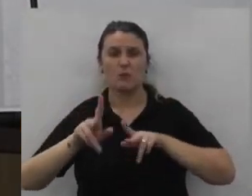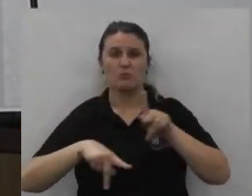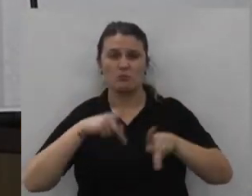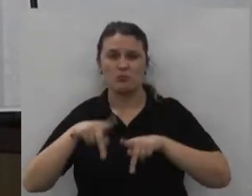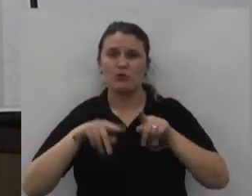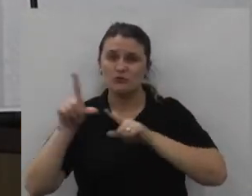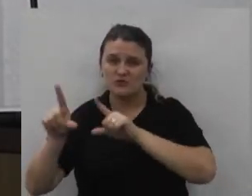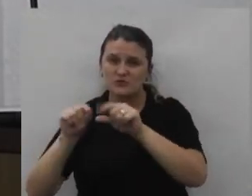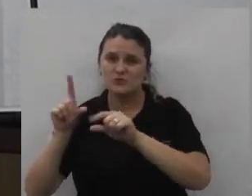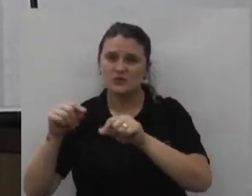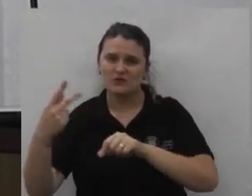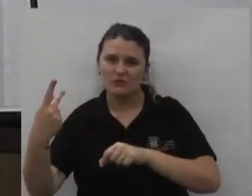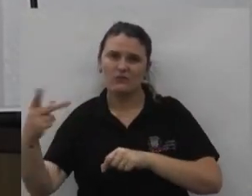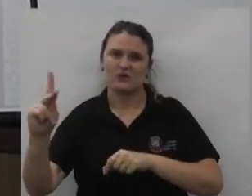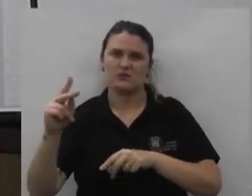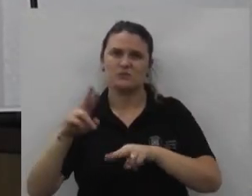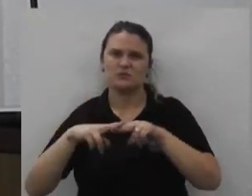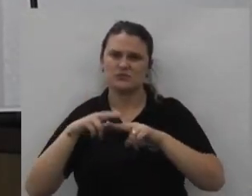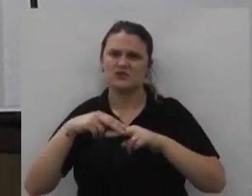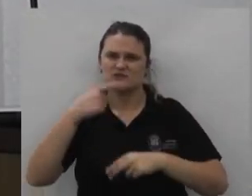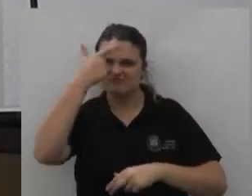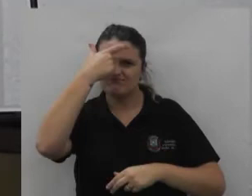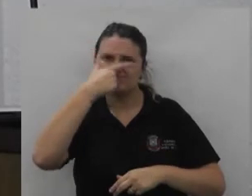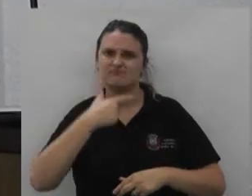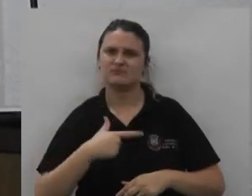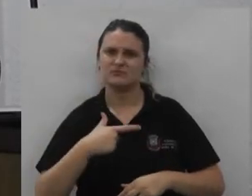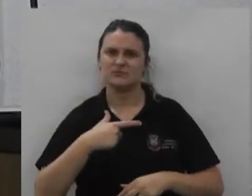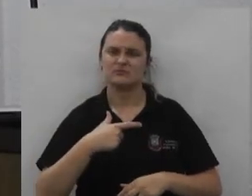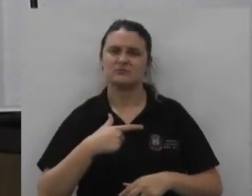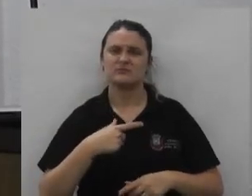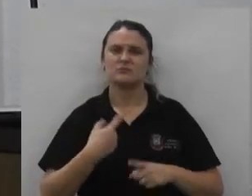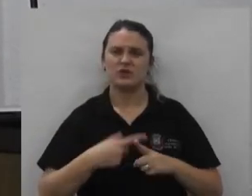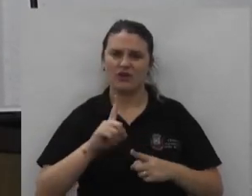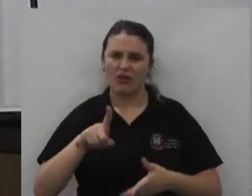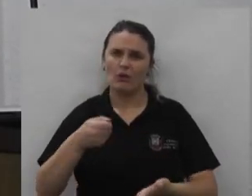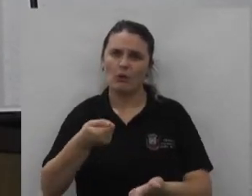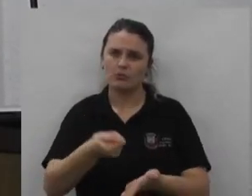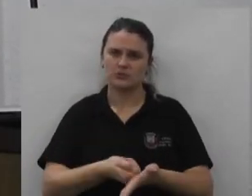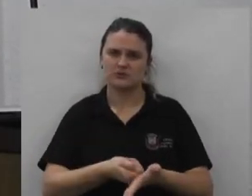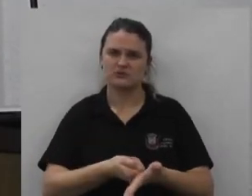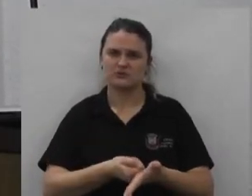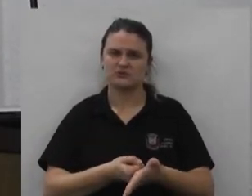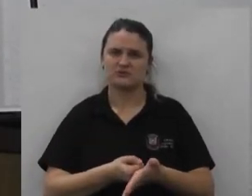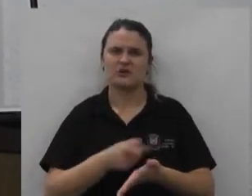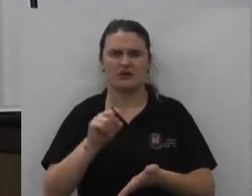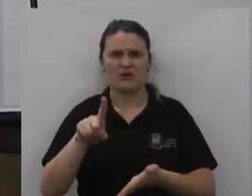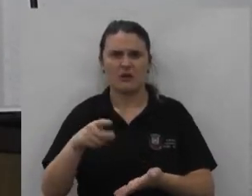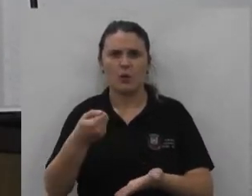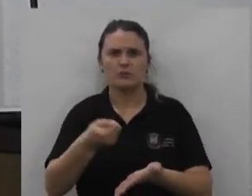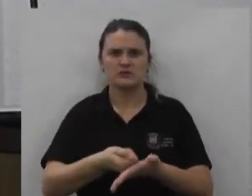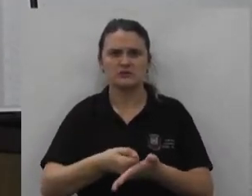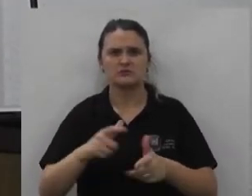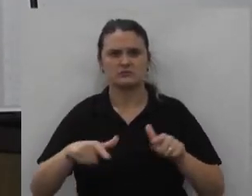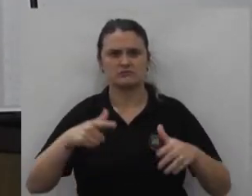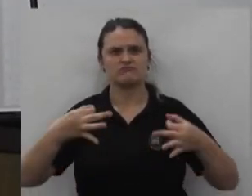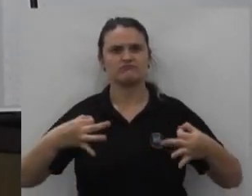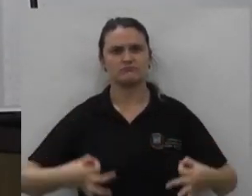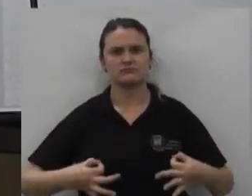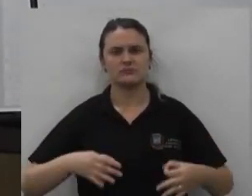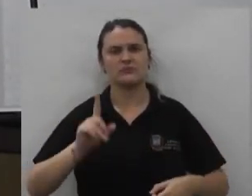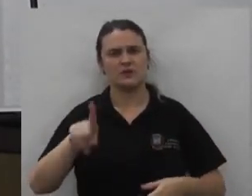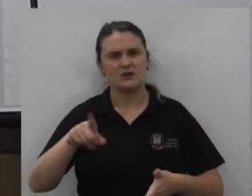e escolhido pelas suas virtudes que não é mais de obrigação é obrigação ser honesto